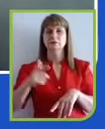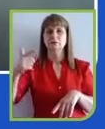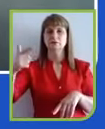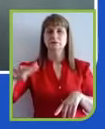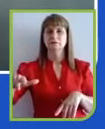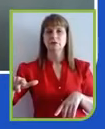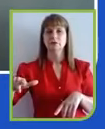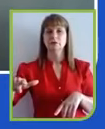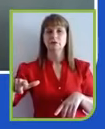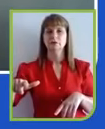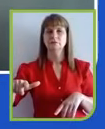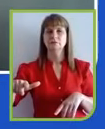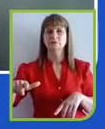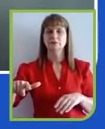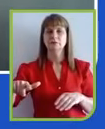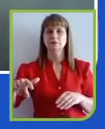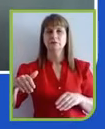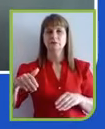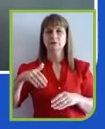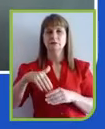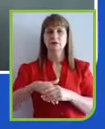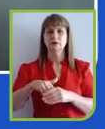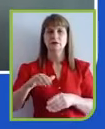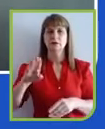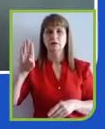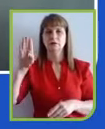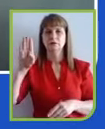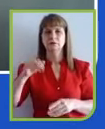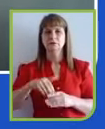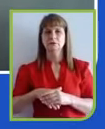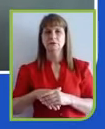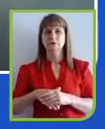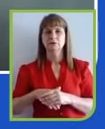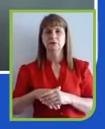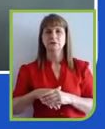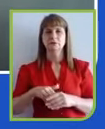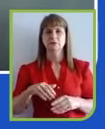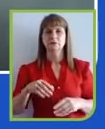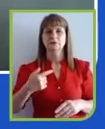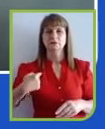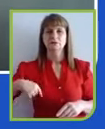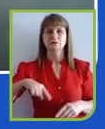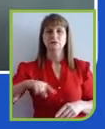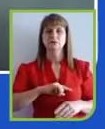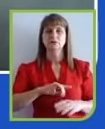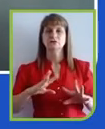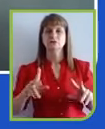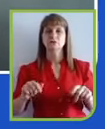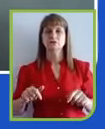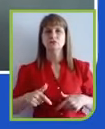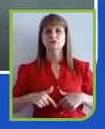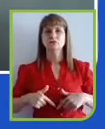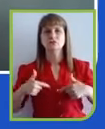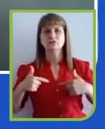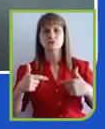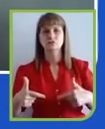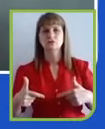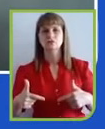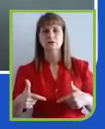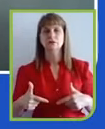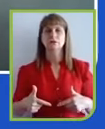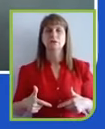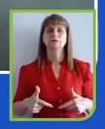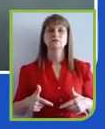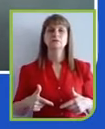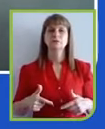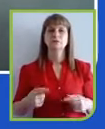conversa não se resolver, e aí seremos todos lutando contra um vendaval, porque os dois